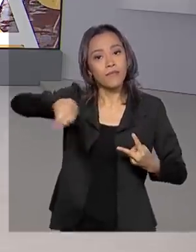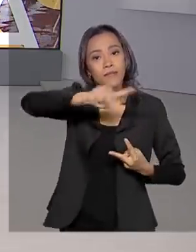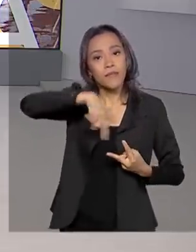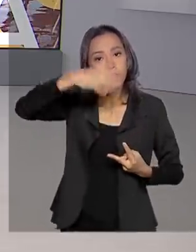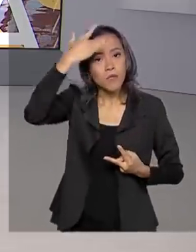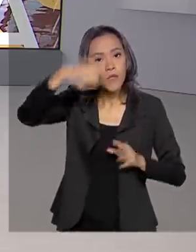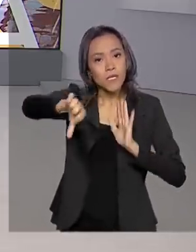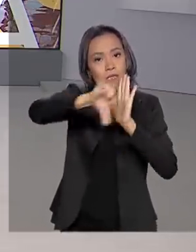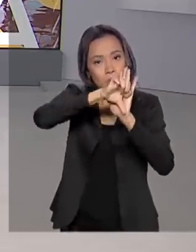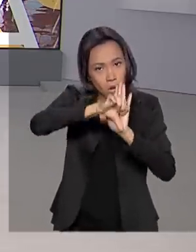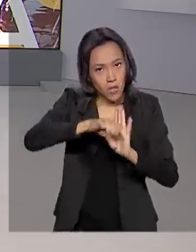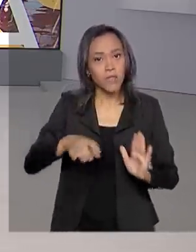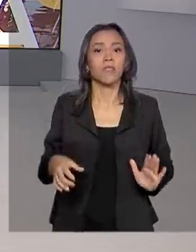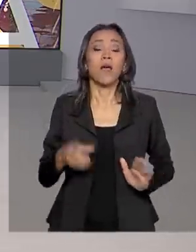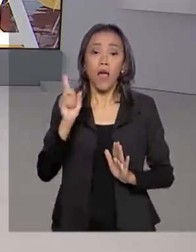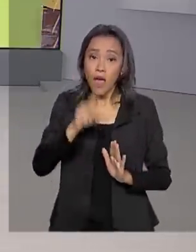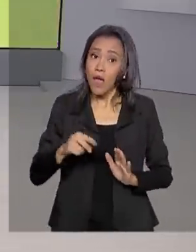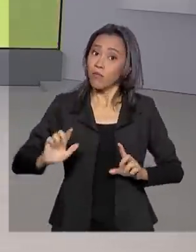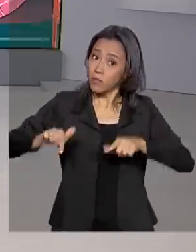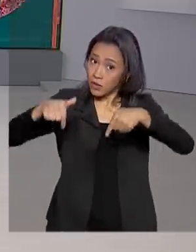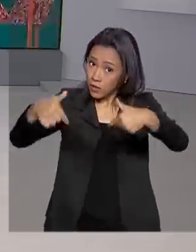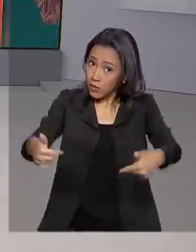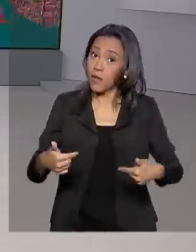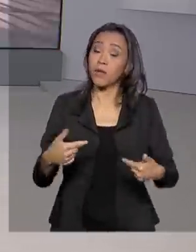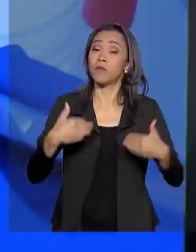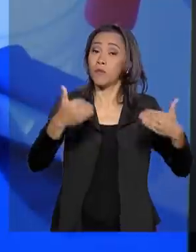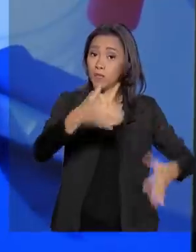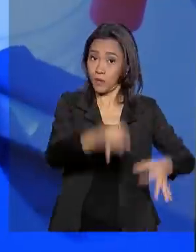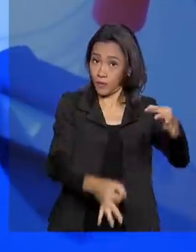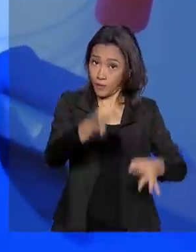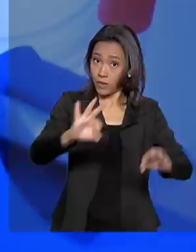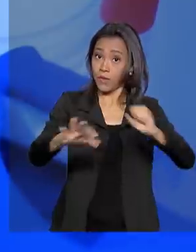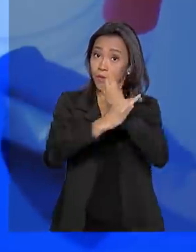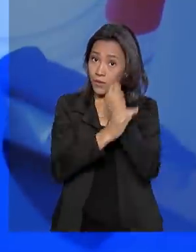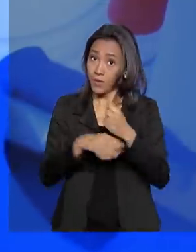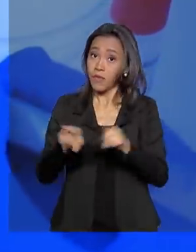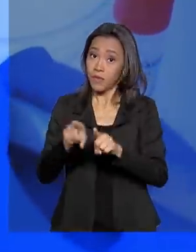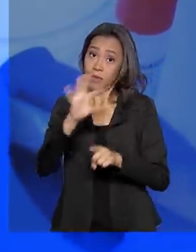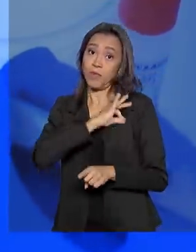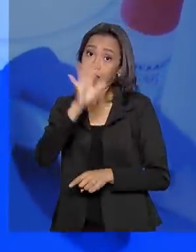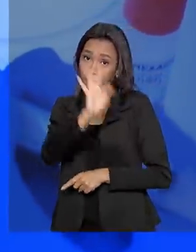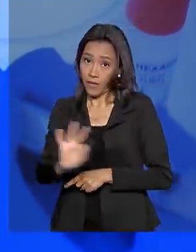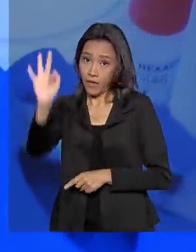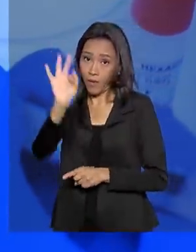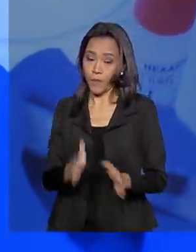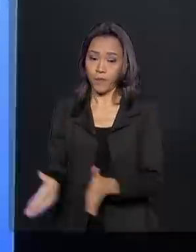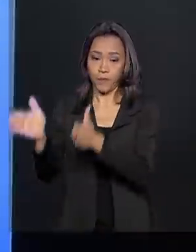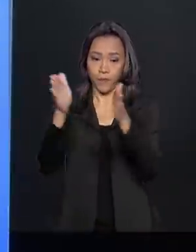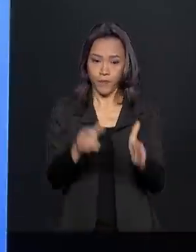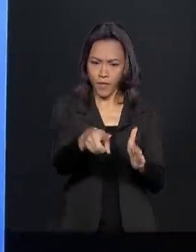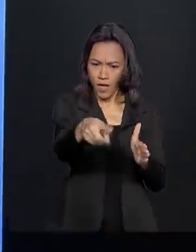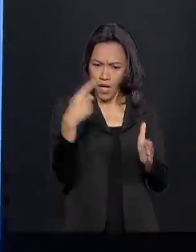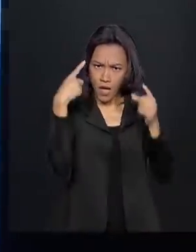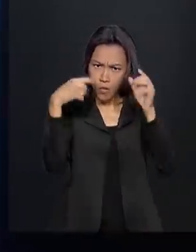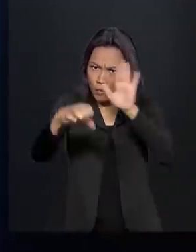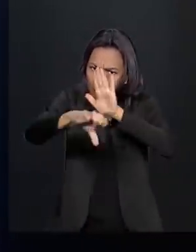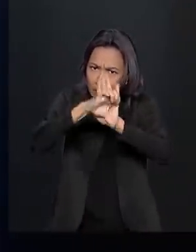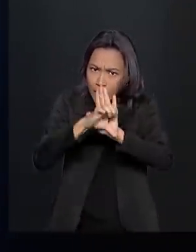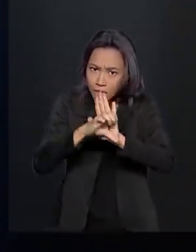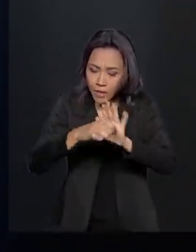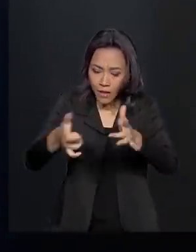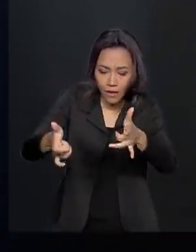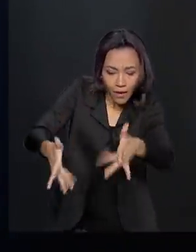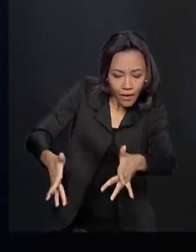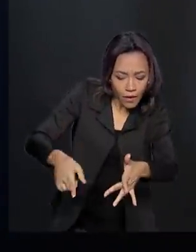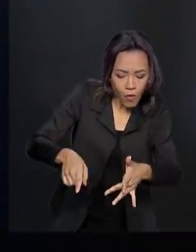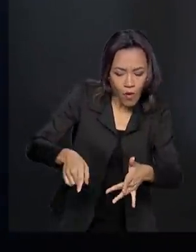Justiça e Segurança Pública e a Polícia Federal. Um crime que costuma deixar vestígios, mas que nem sempre